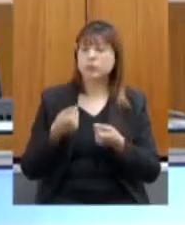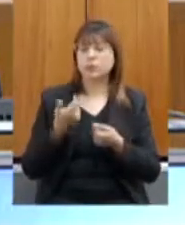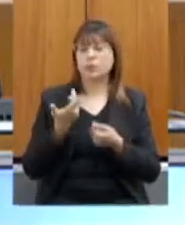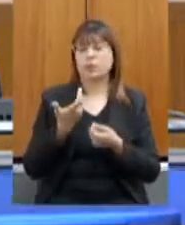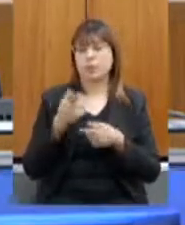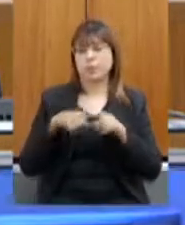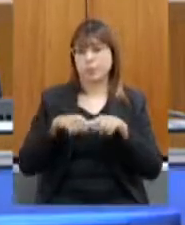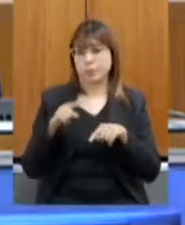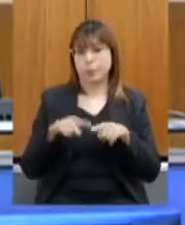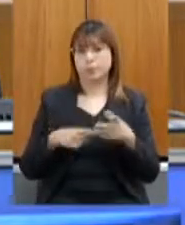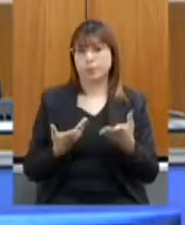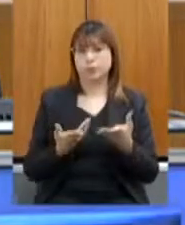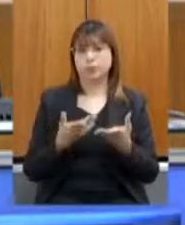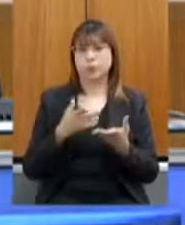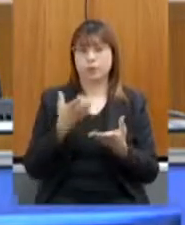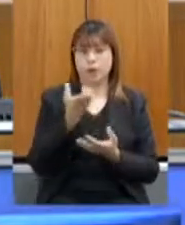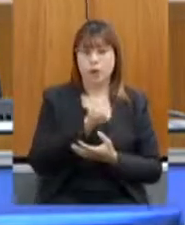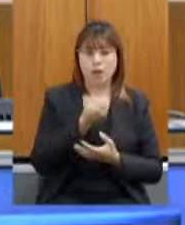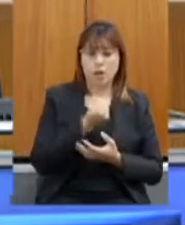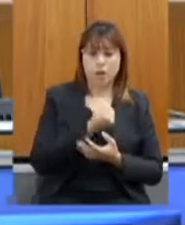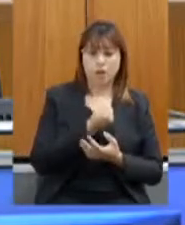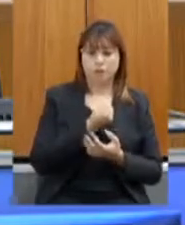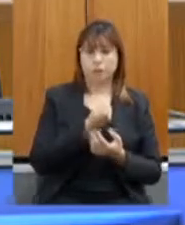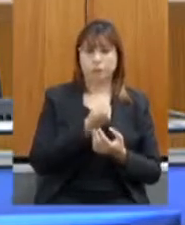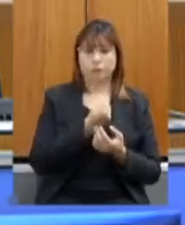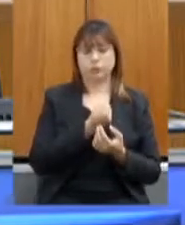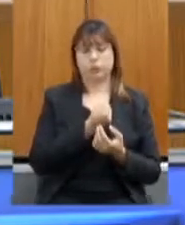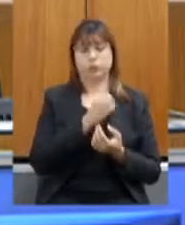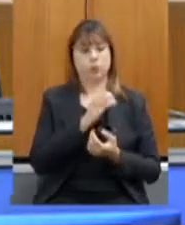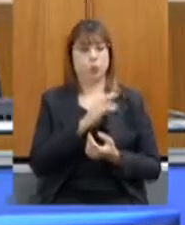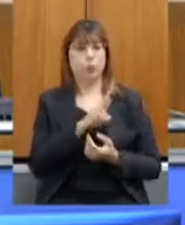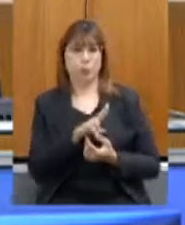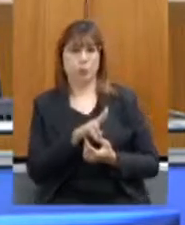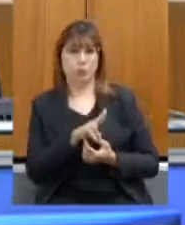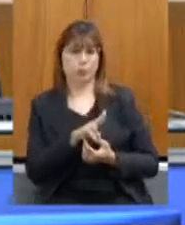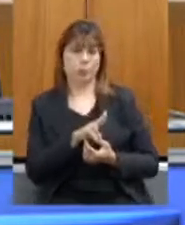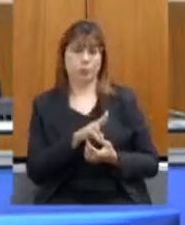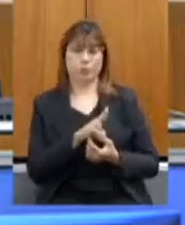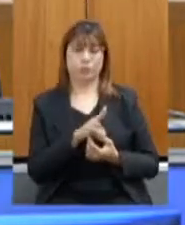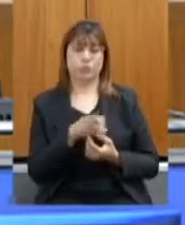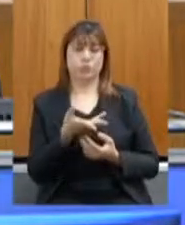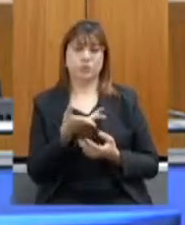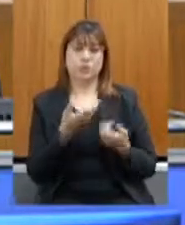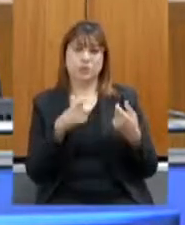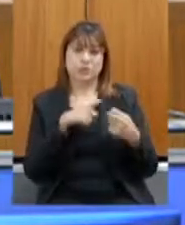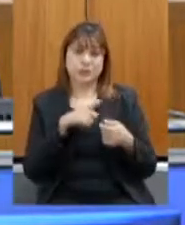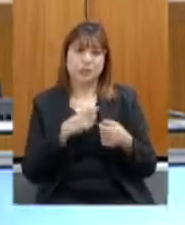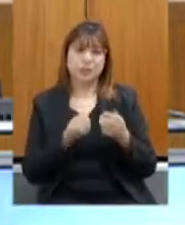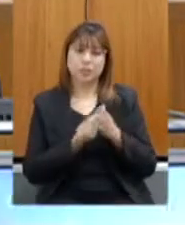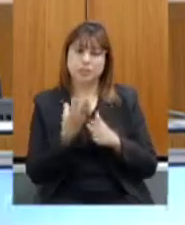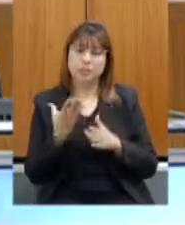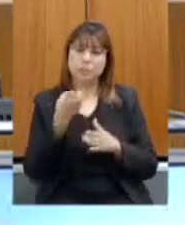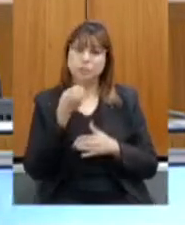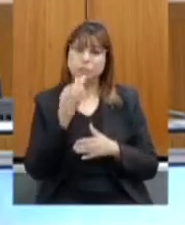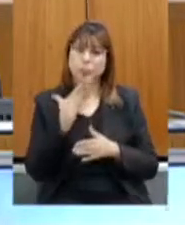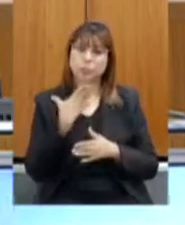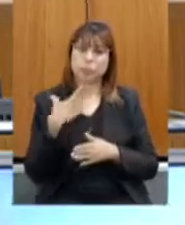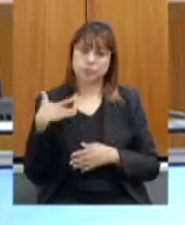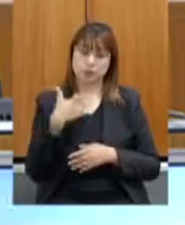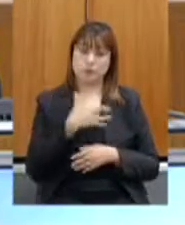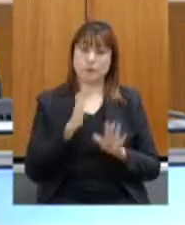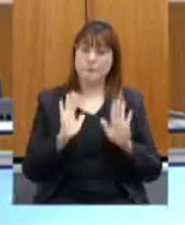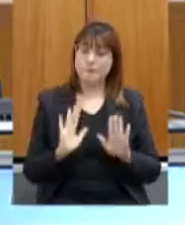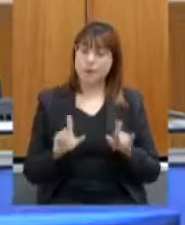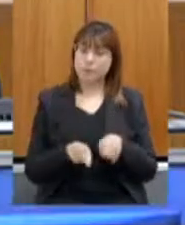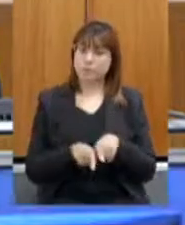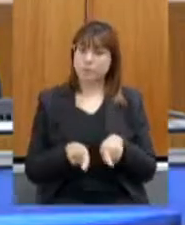trabalhamos com um alimento cru vivo que tem muitos bônus muitas coisas boas para a saúde mas que também